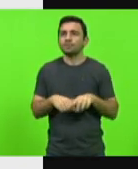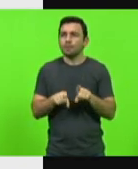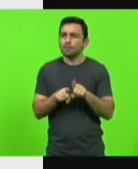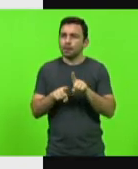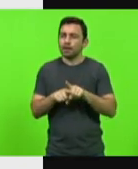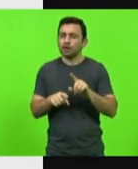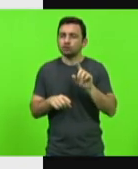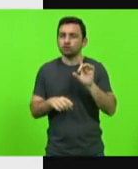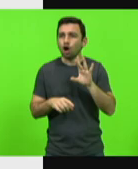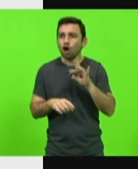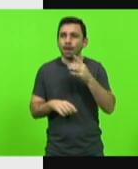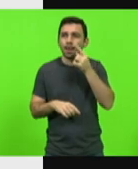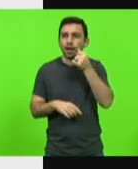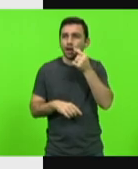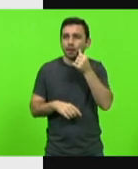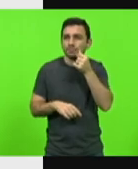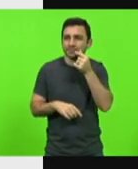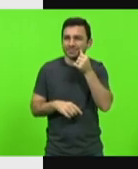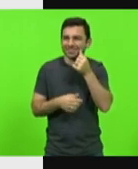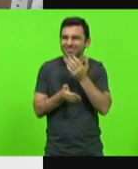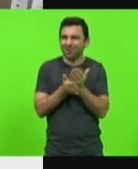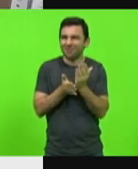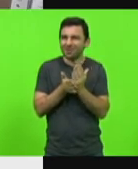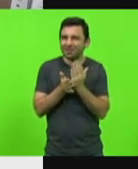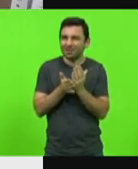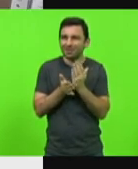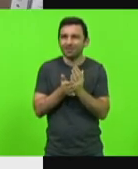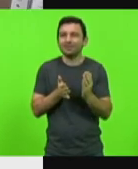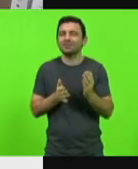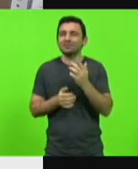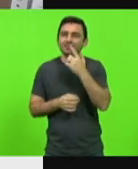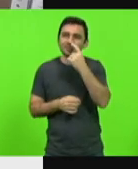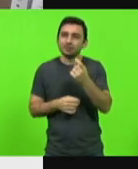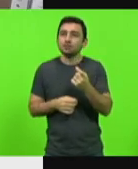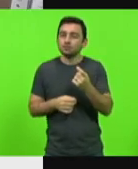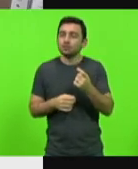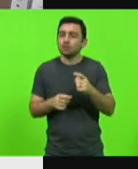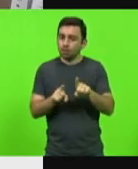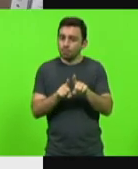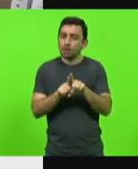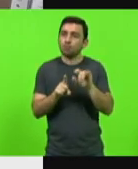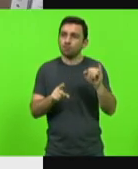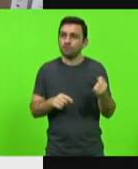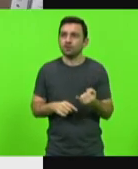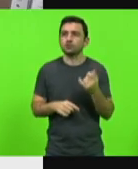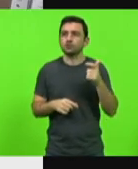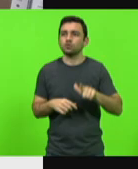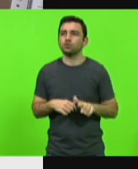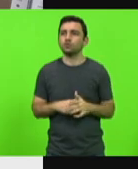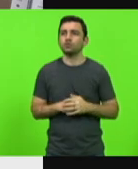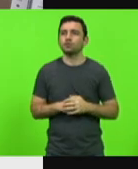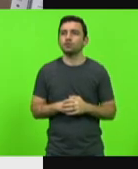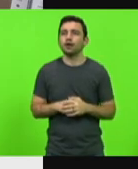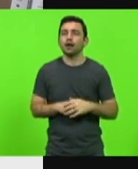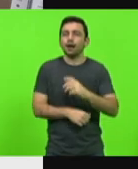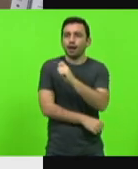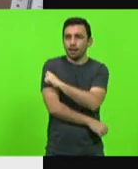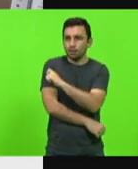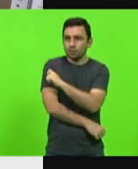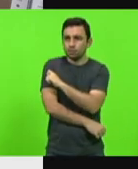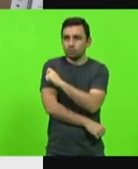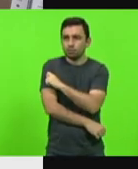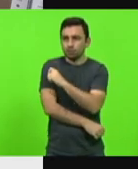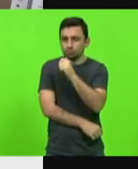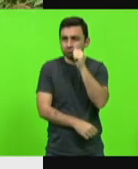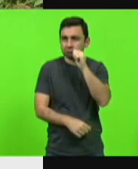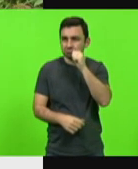lápis, é as aparas dos lápis que também são reaproveitados. E as alunas explicando